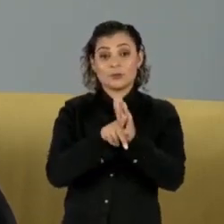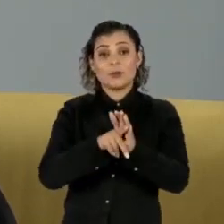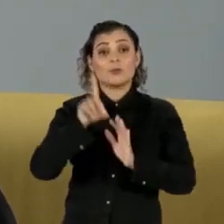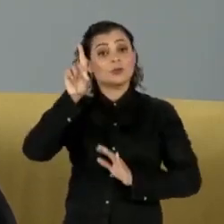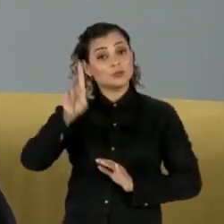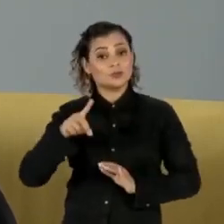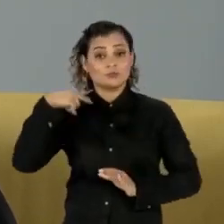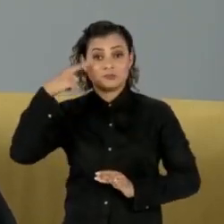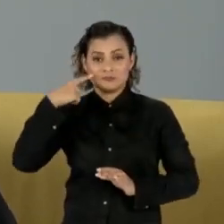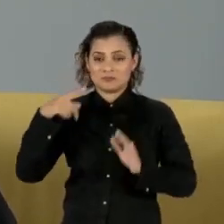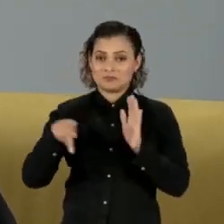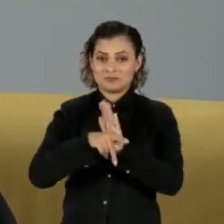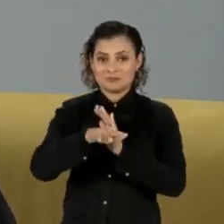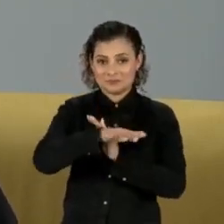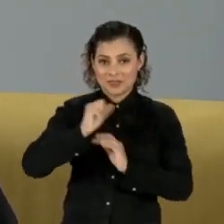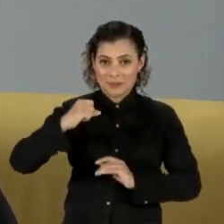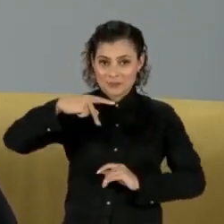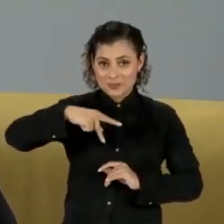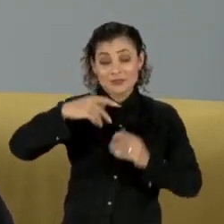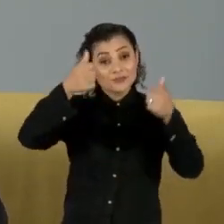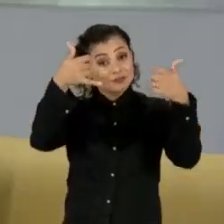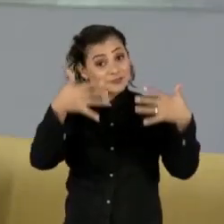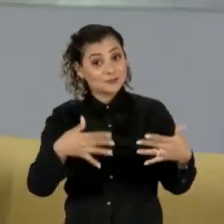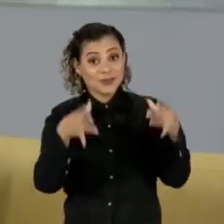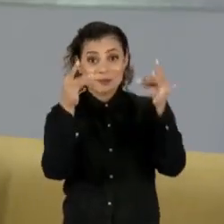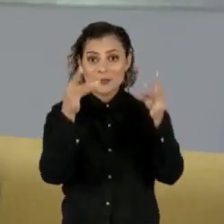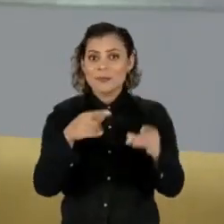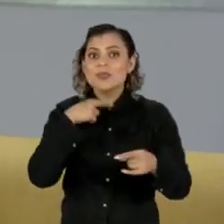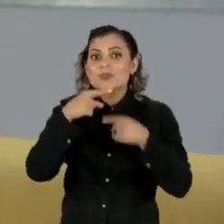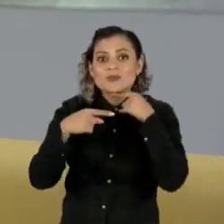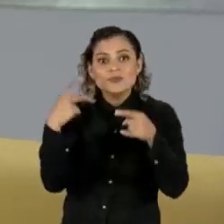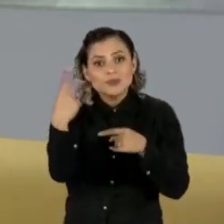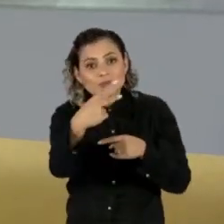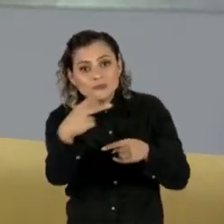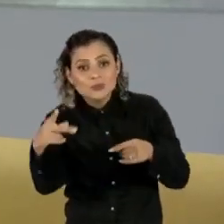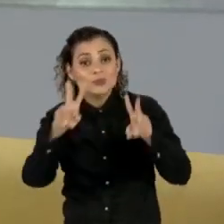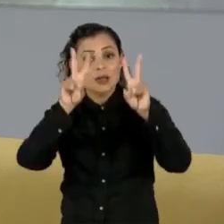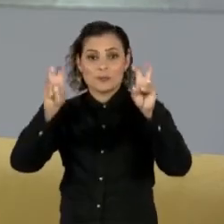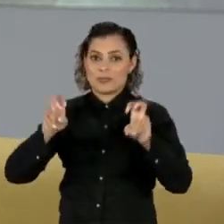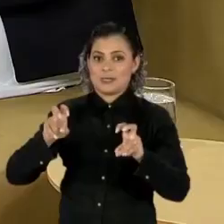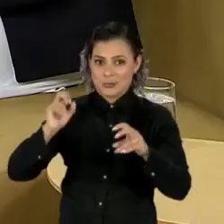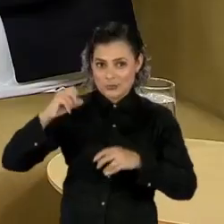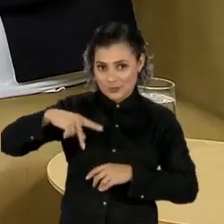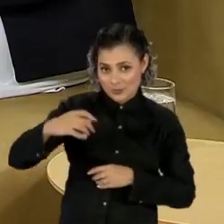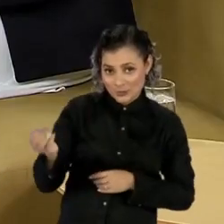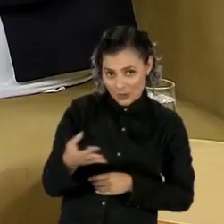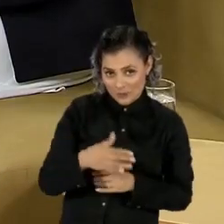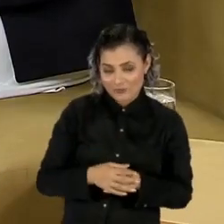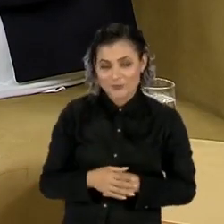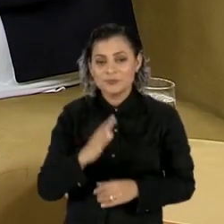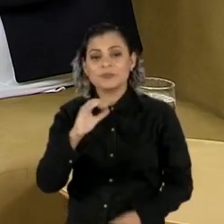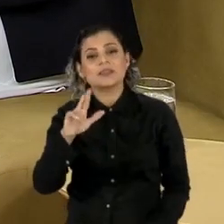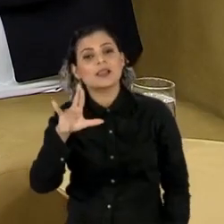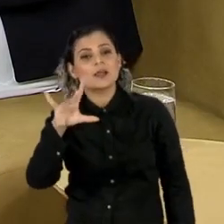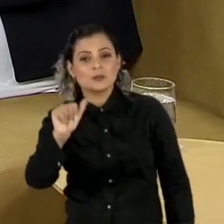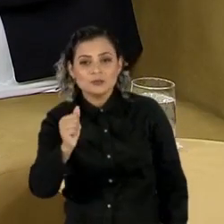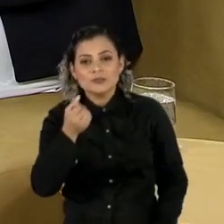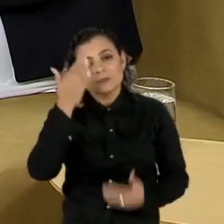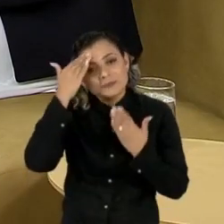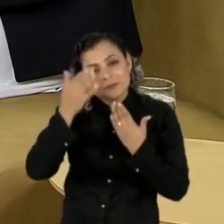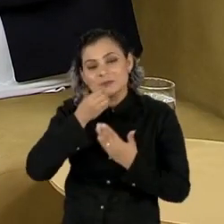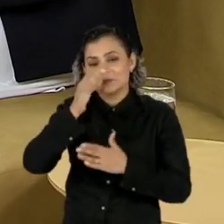previdenciário, é a nossa convidada de hoje para esclarecer as suas dúvidas sobre a nova previdência. Doutora Cláudia, boa tarde, muito